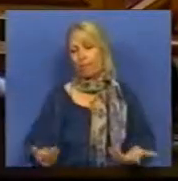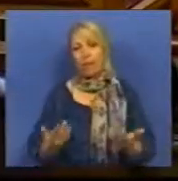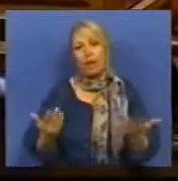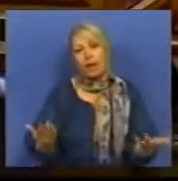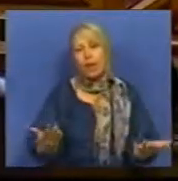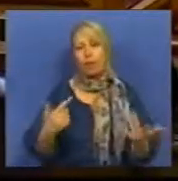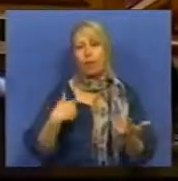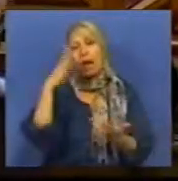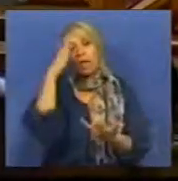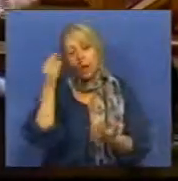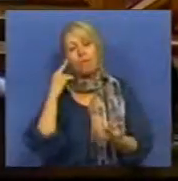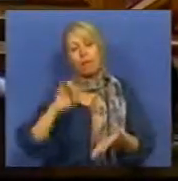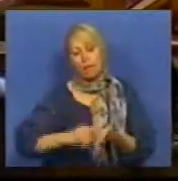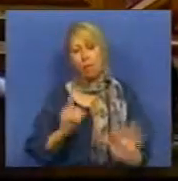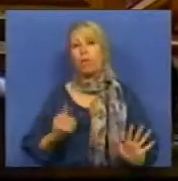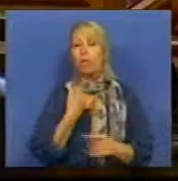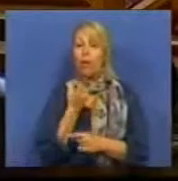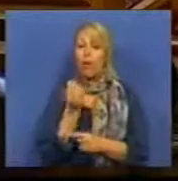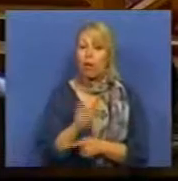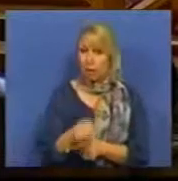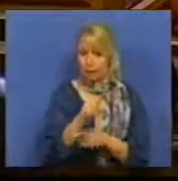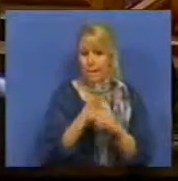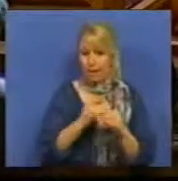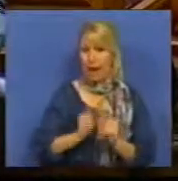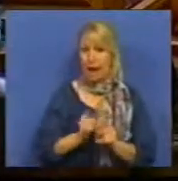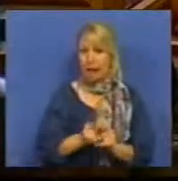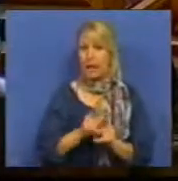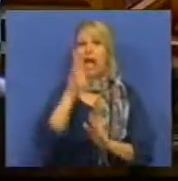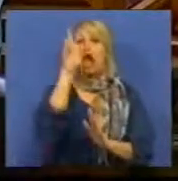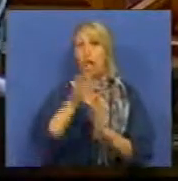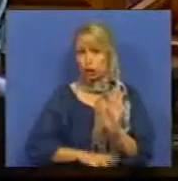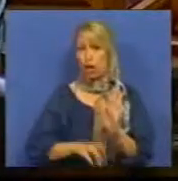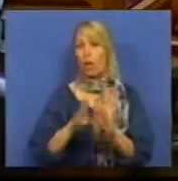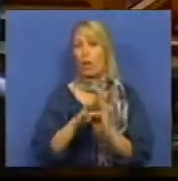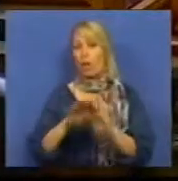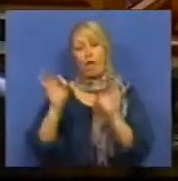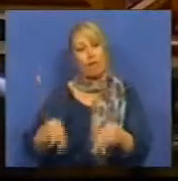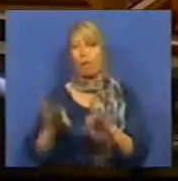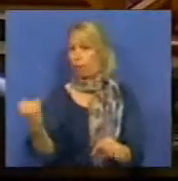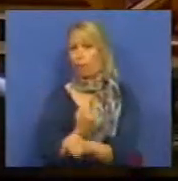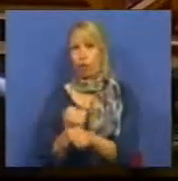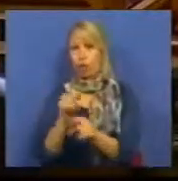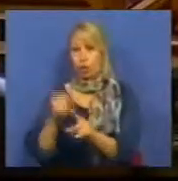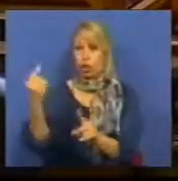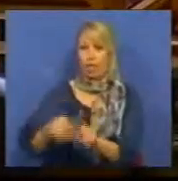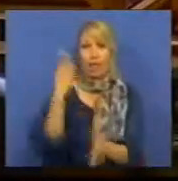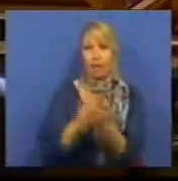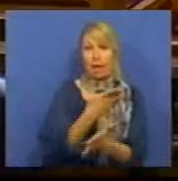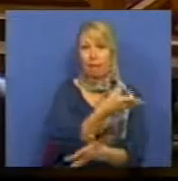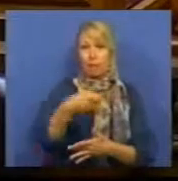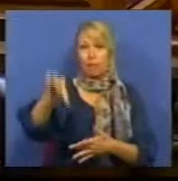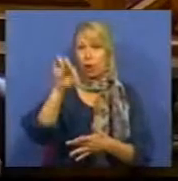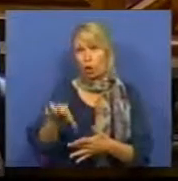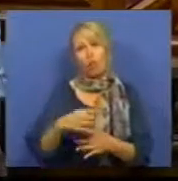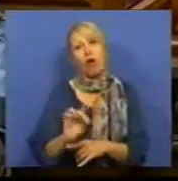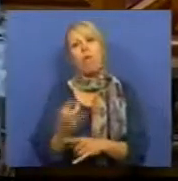fundamental retomar nessa parte o regime de perda de mandato que existiu até 1998 e que não deveria ter sido